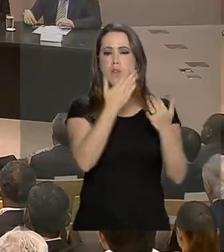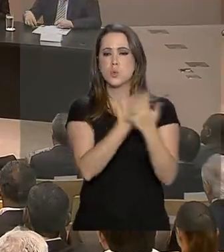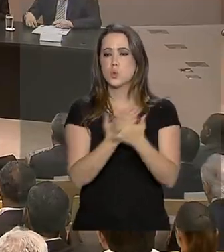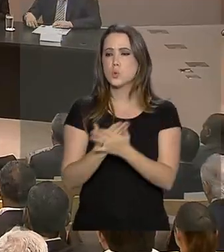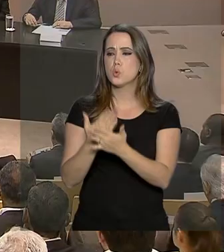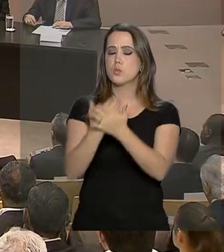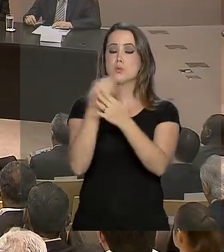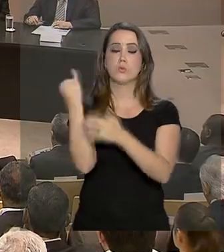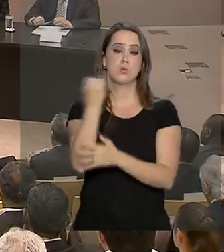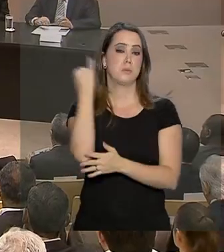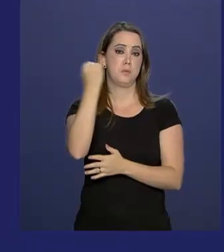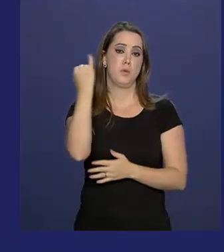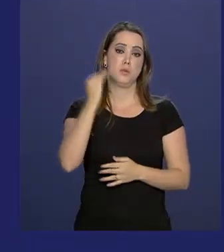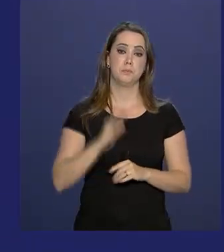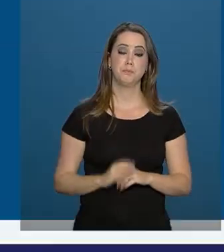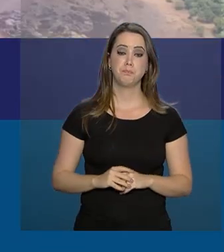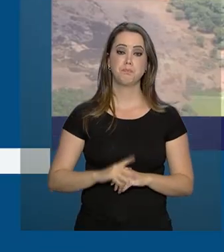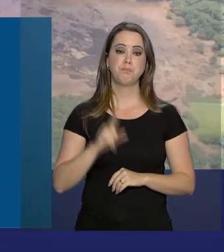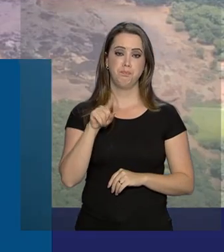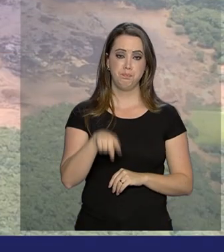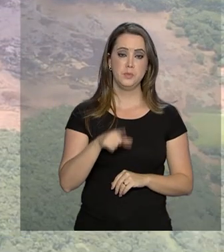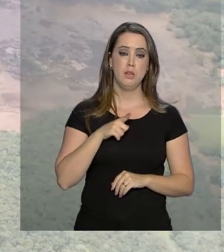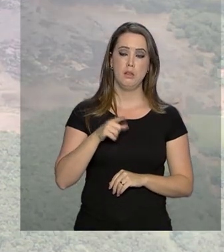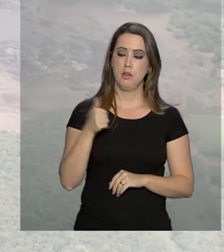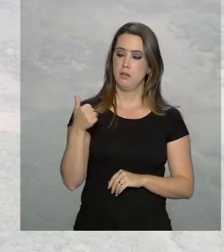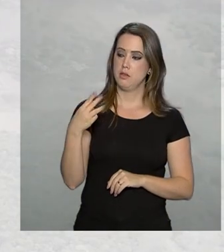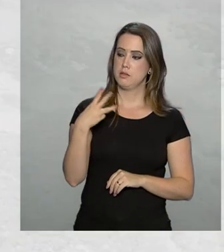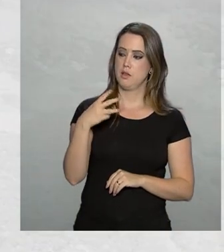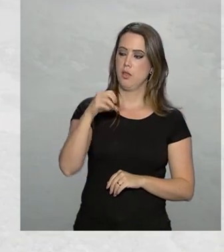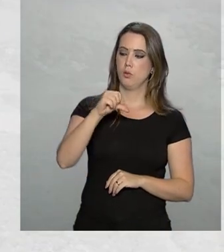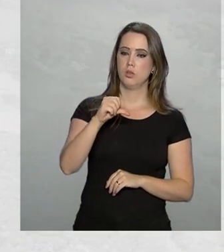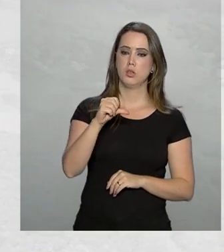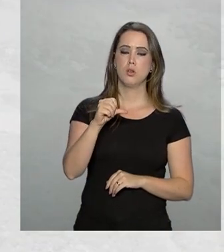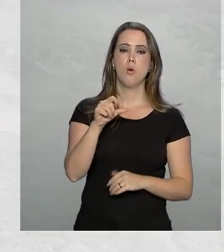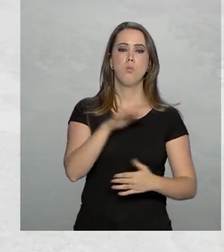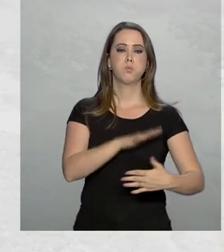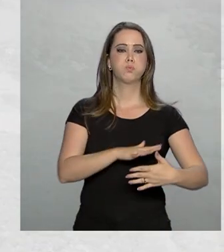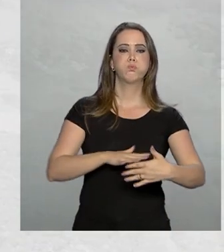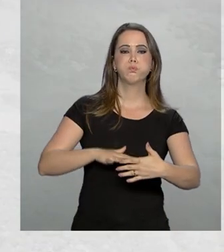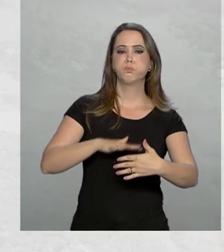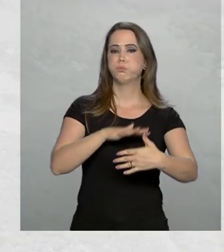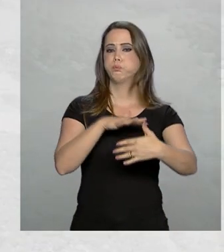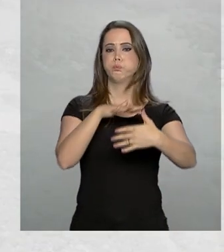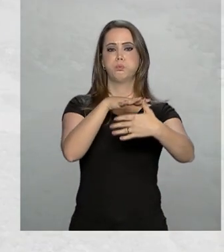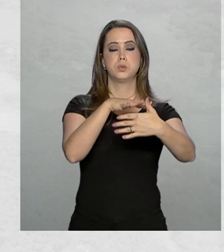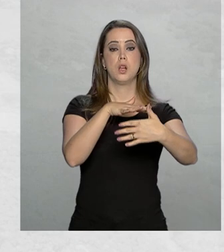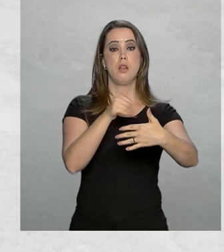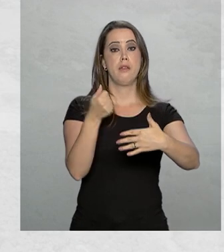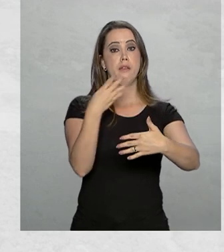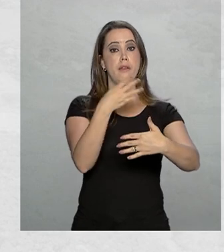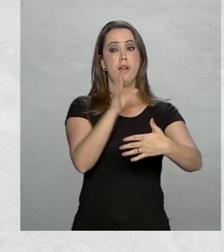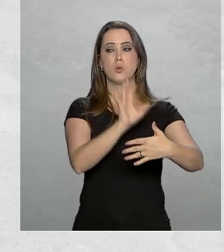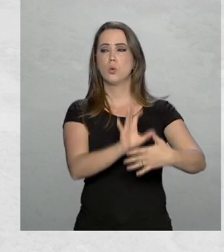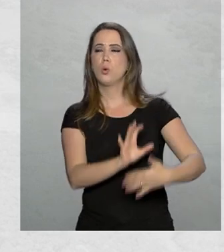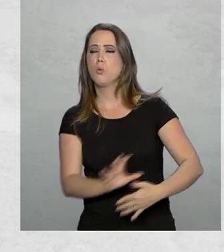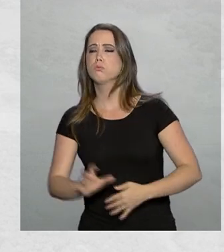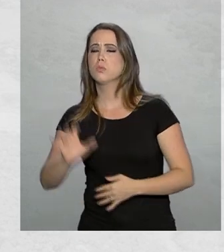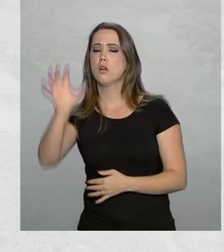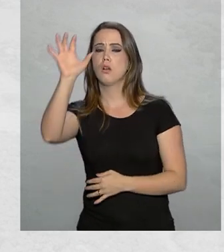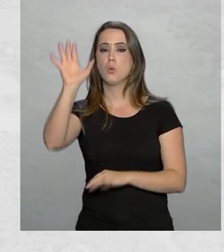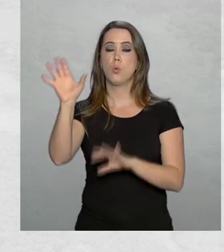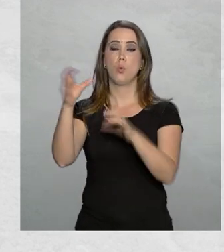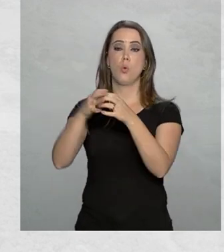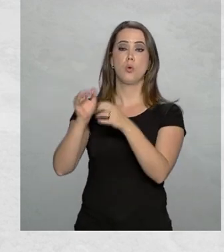fundiário e ambiental. São 139 barragens em 14 estados. A maior parte está na região